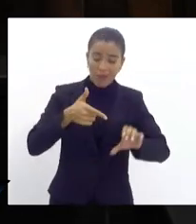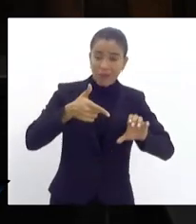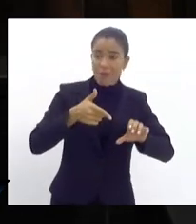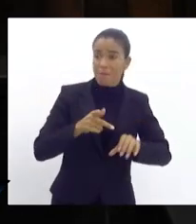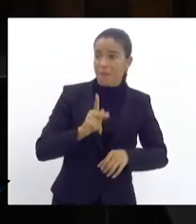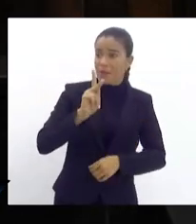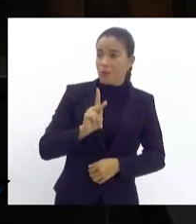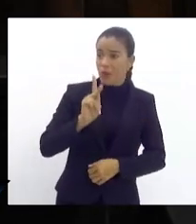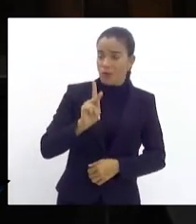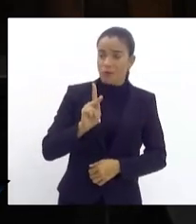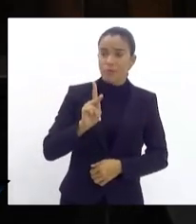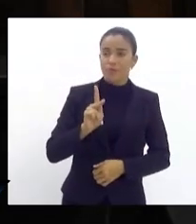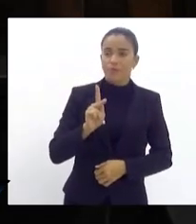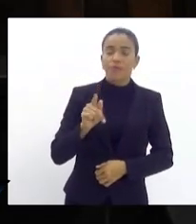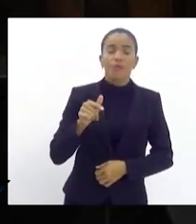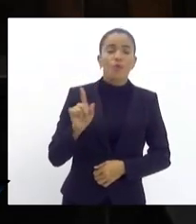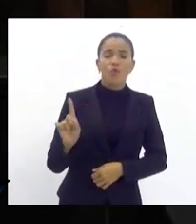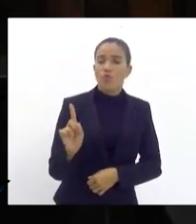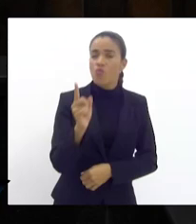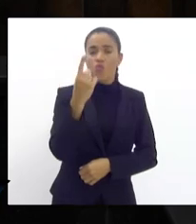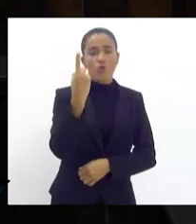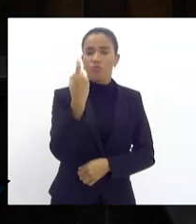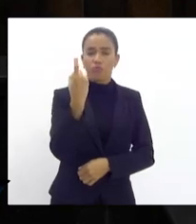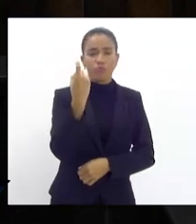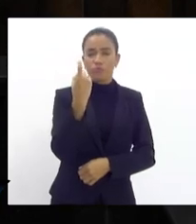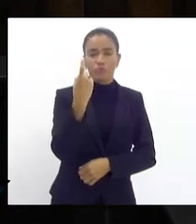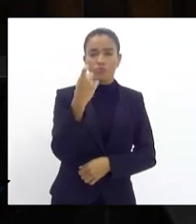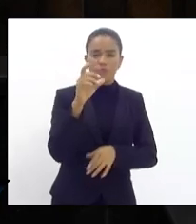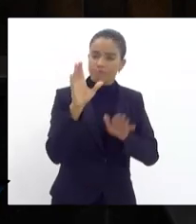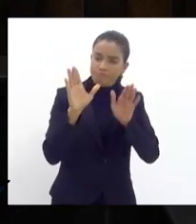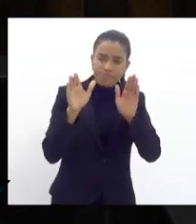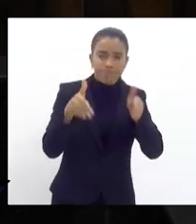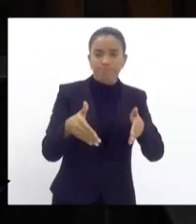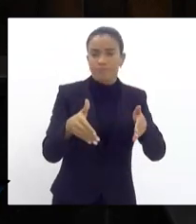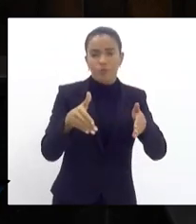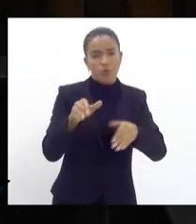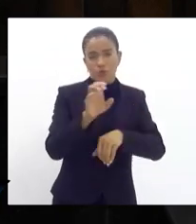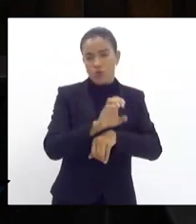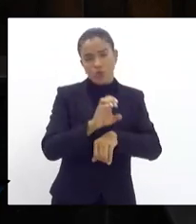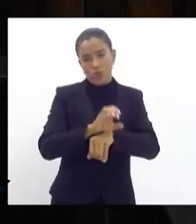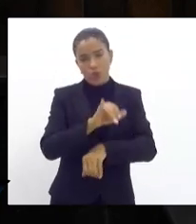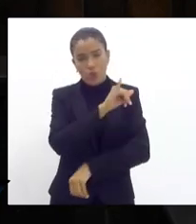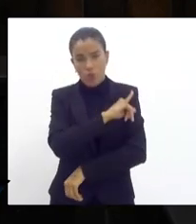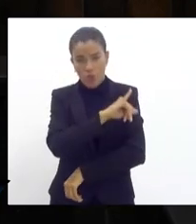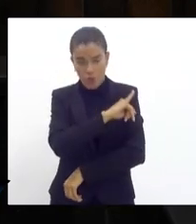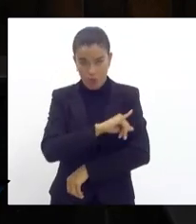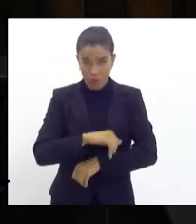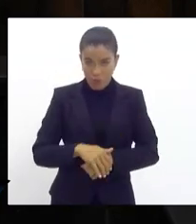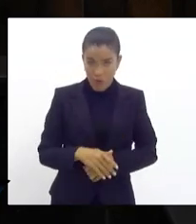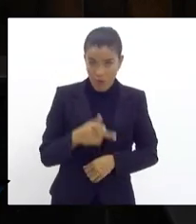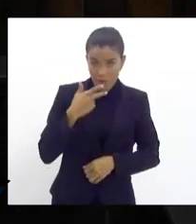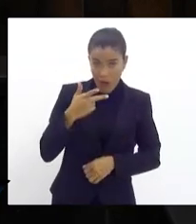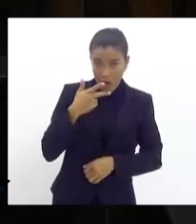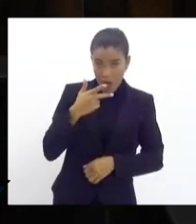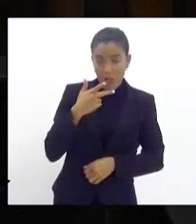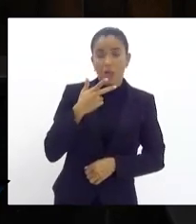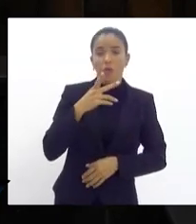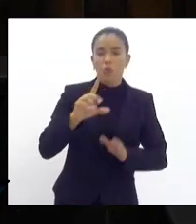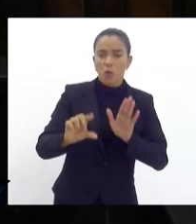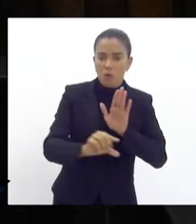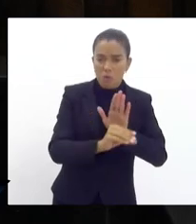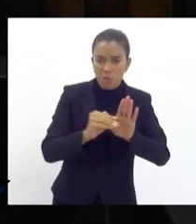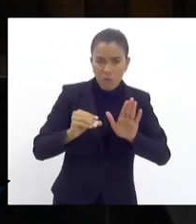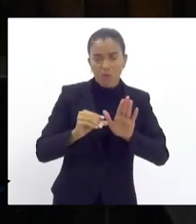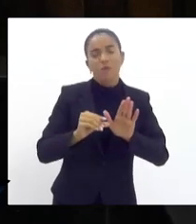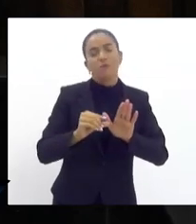para prejudicar única e exclusivamente o estado do Rio de Janeiro. Falei de uma emenda à Constituição,